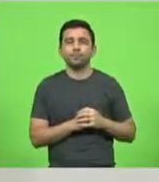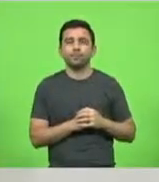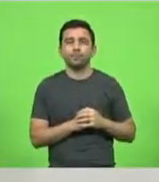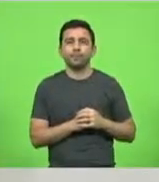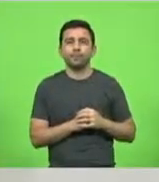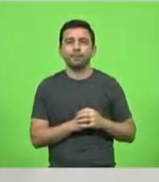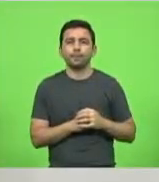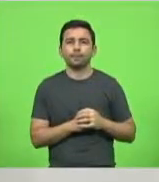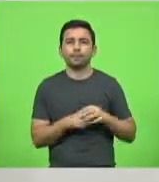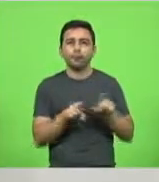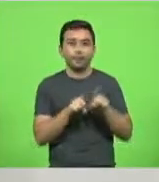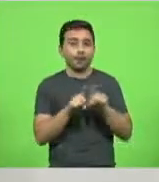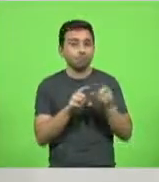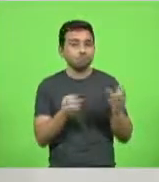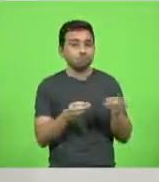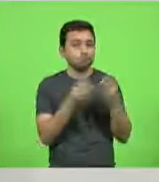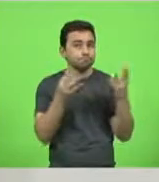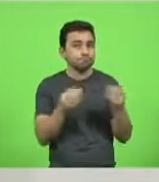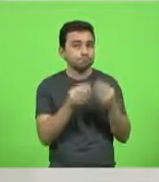Coincidentemente, Bombinhas também.